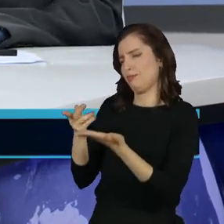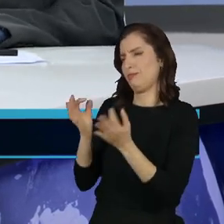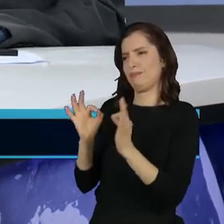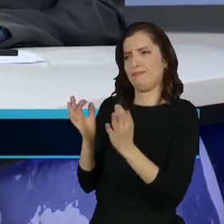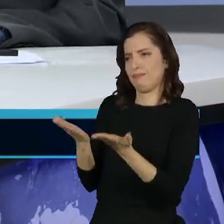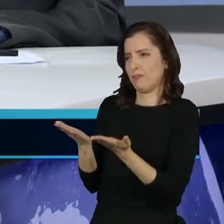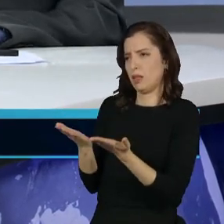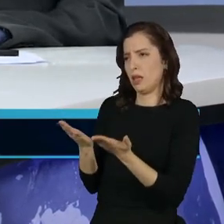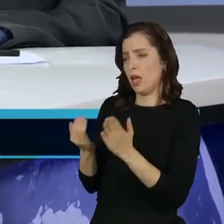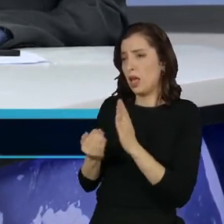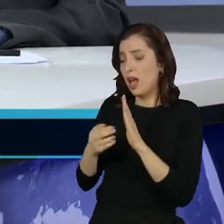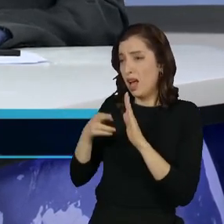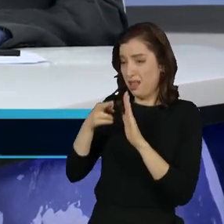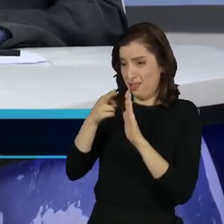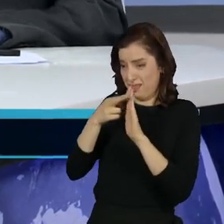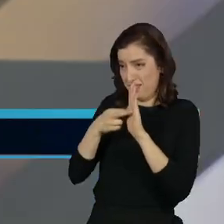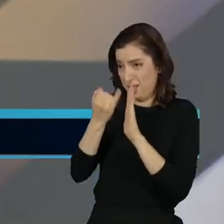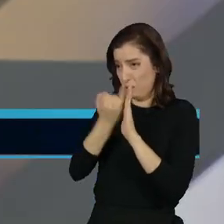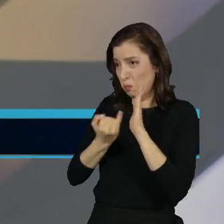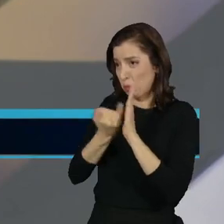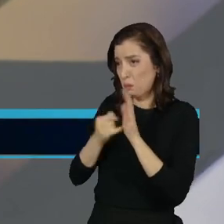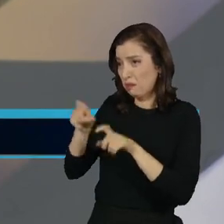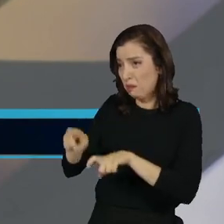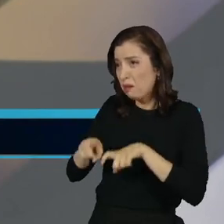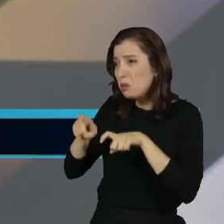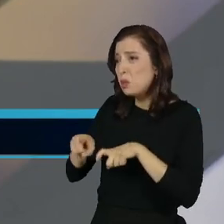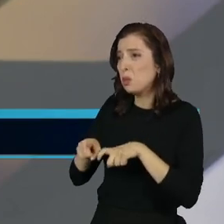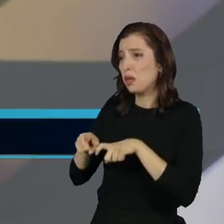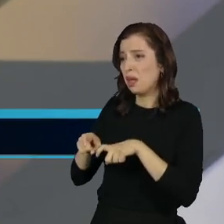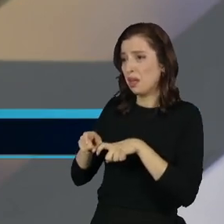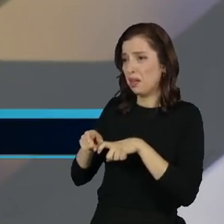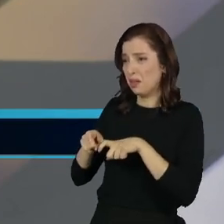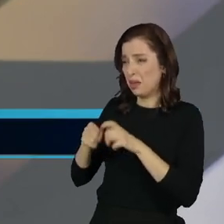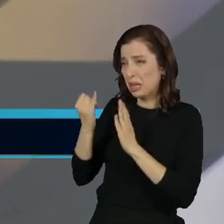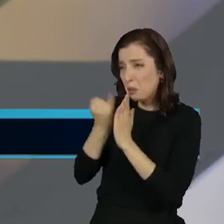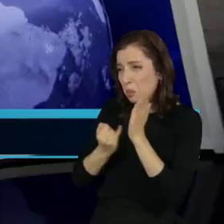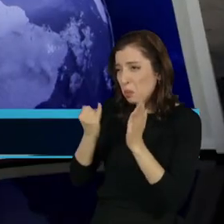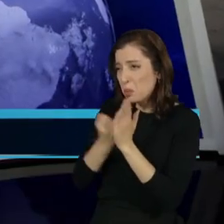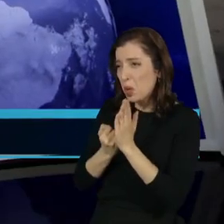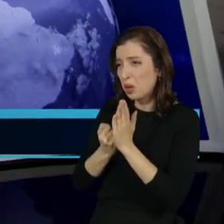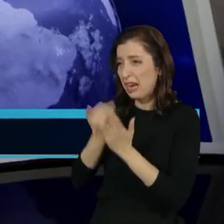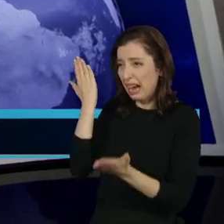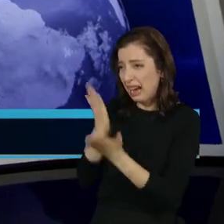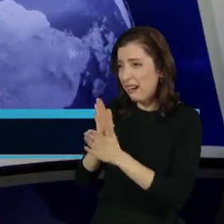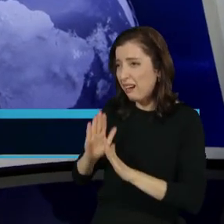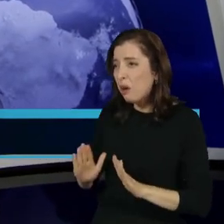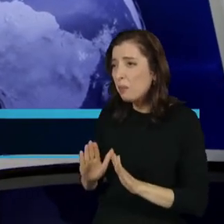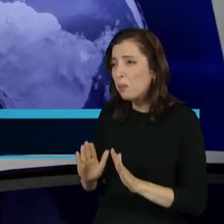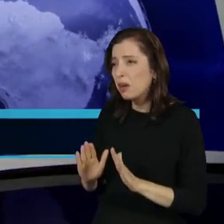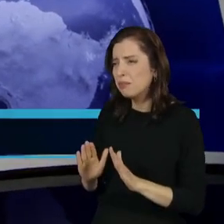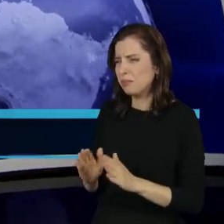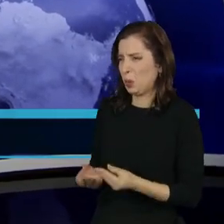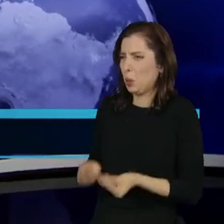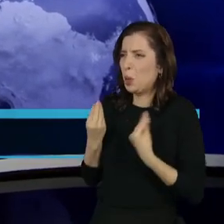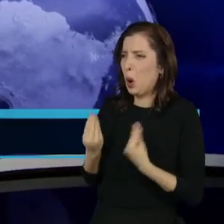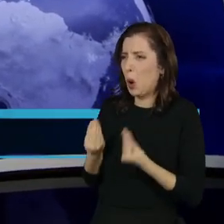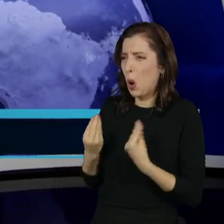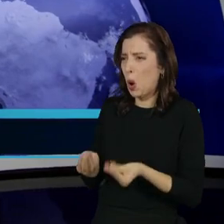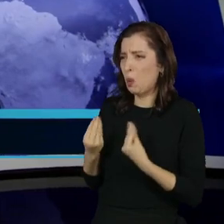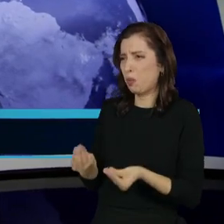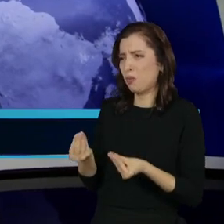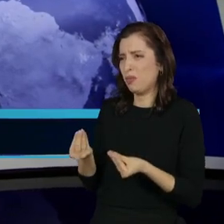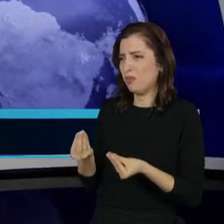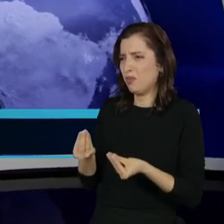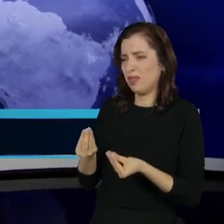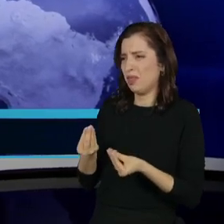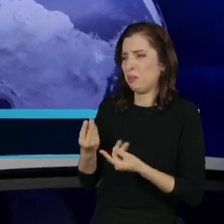um segmento da sociedade de recolher o imposto. Desonerar o agronegócio. Vocês sabem